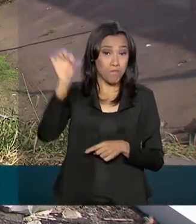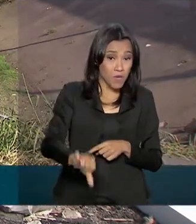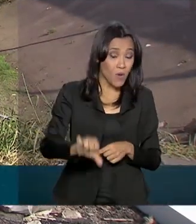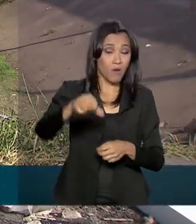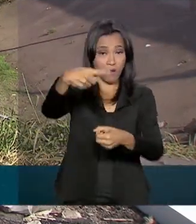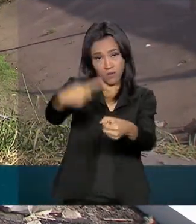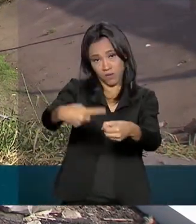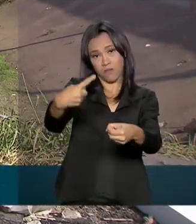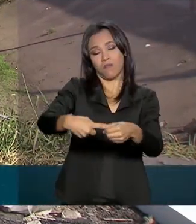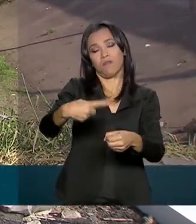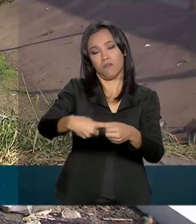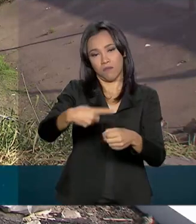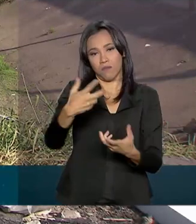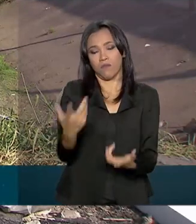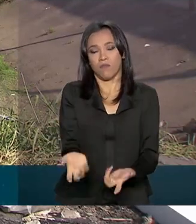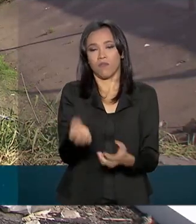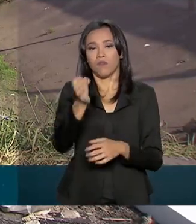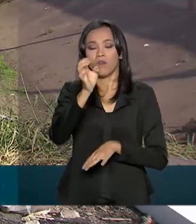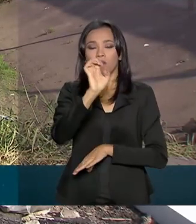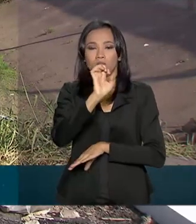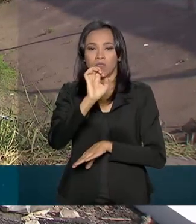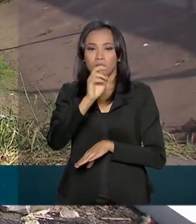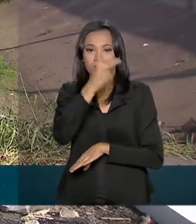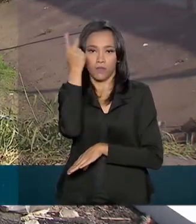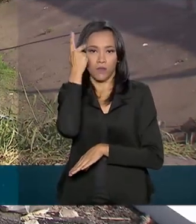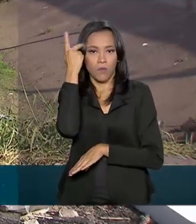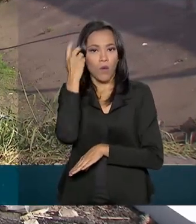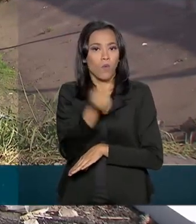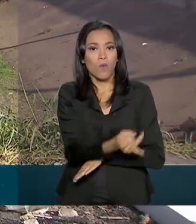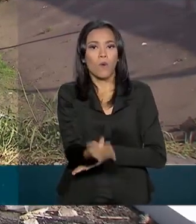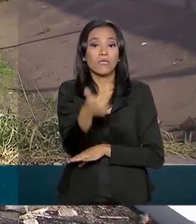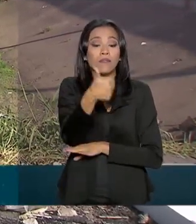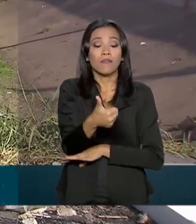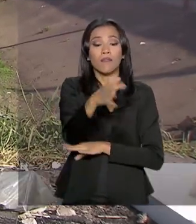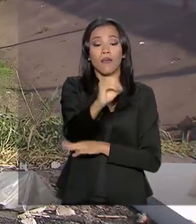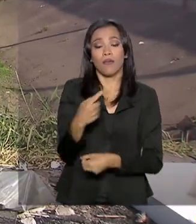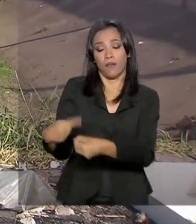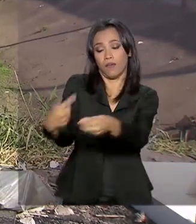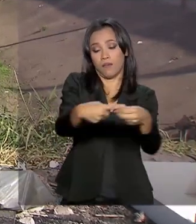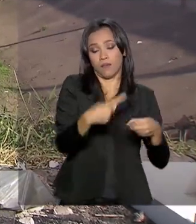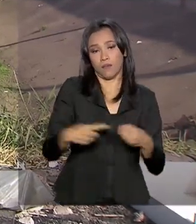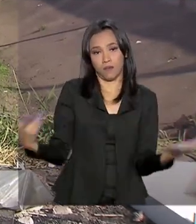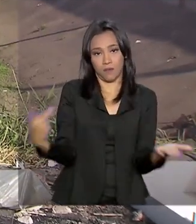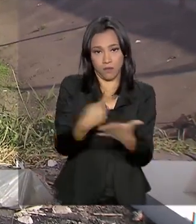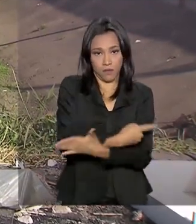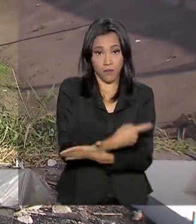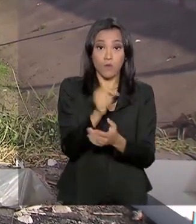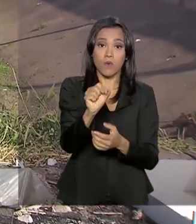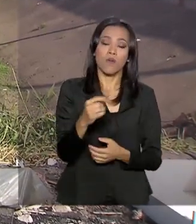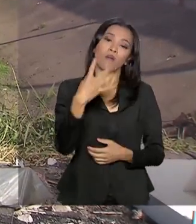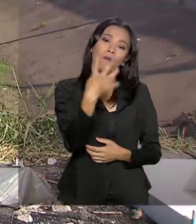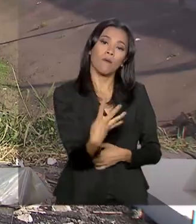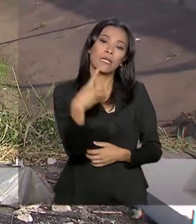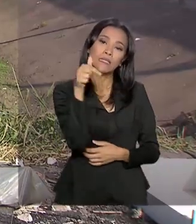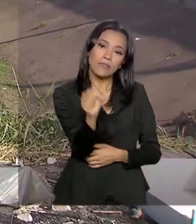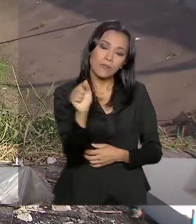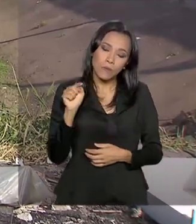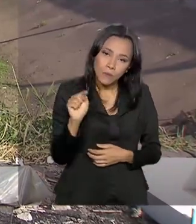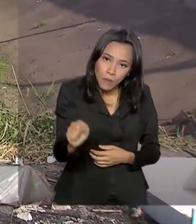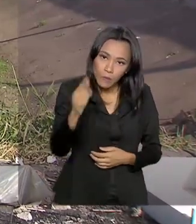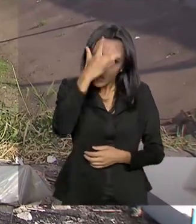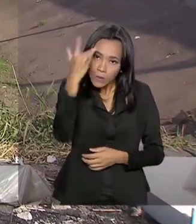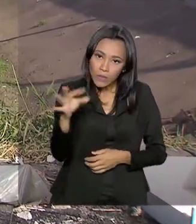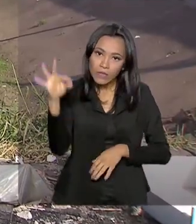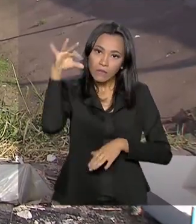de São Paulo. 10 cidades concentram a metade dos casos de todo o estado. São cerca de 45 mil pessoas com